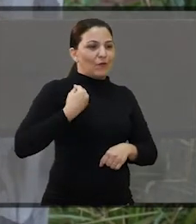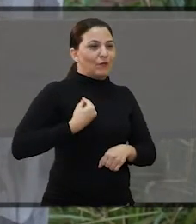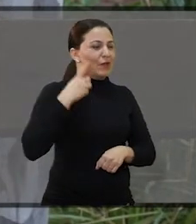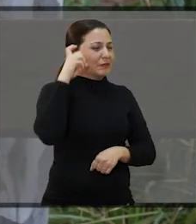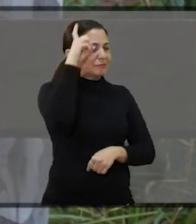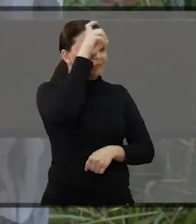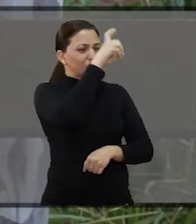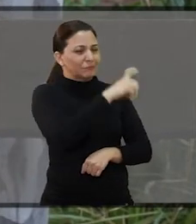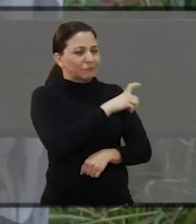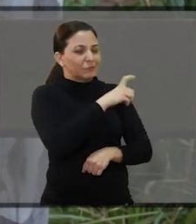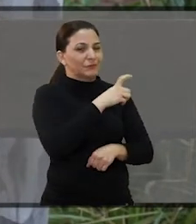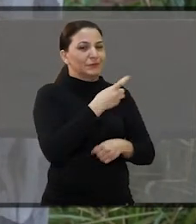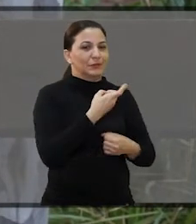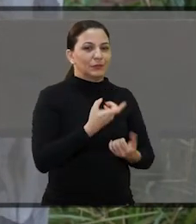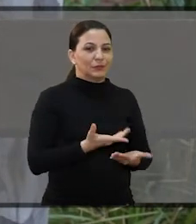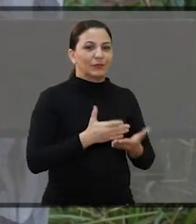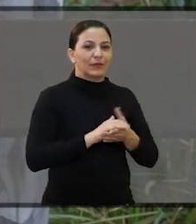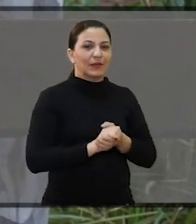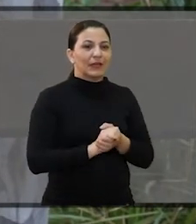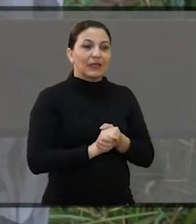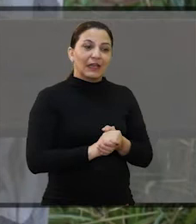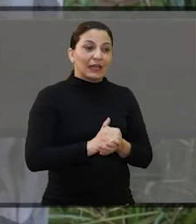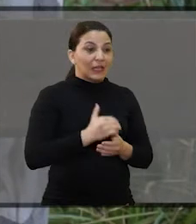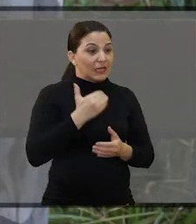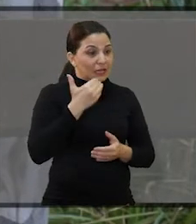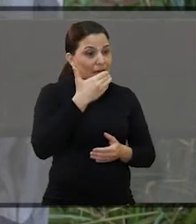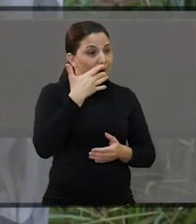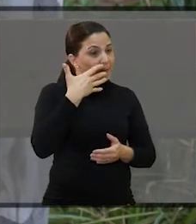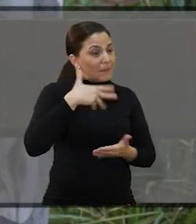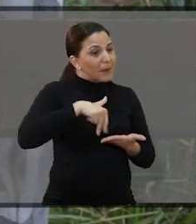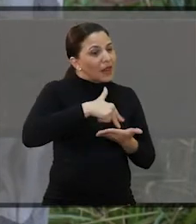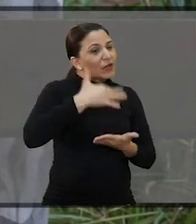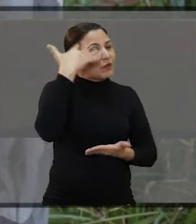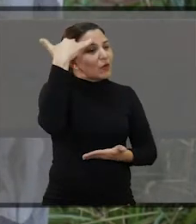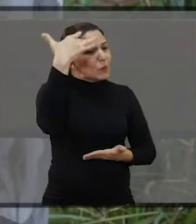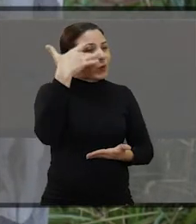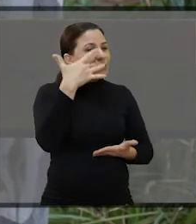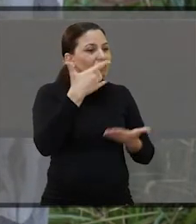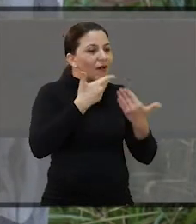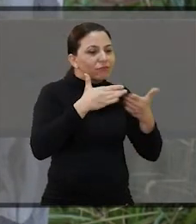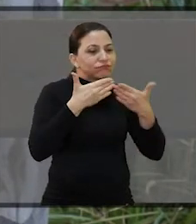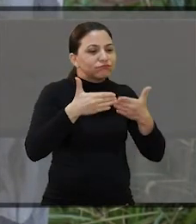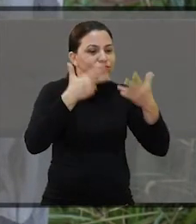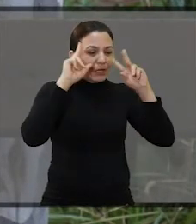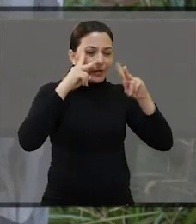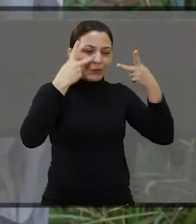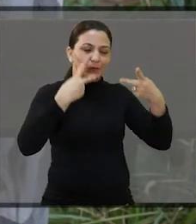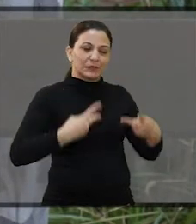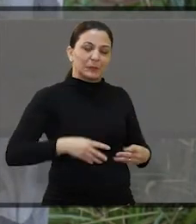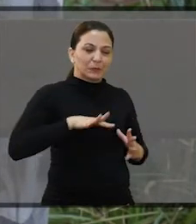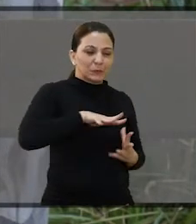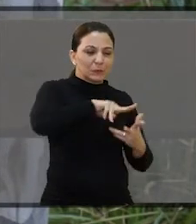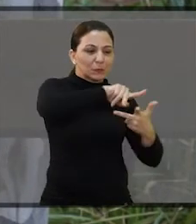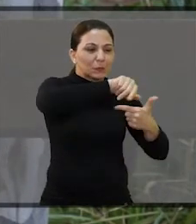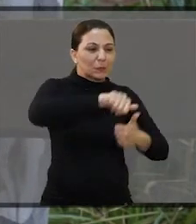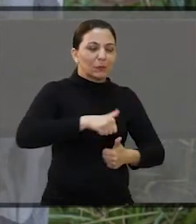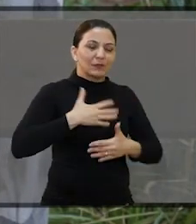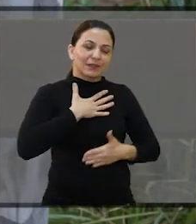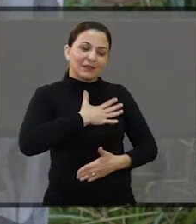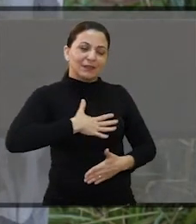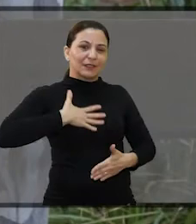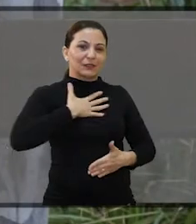coisa muito difícil, né? E ela está conquistando seu espaço, está sendo reconhecida, e isso é